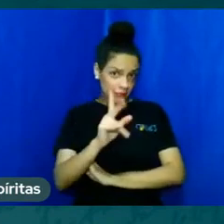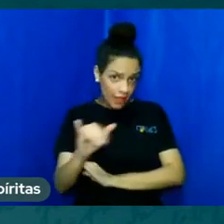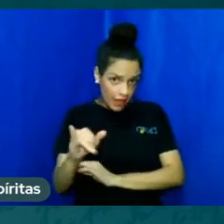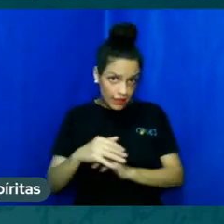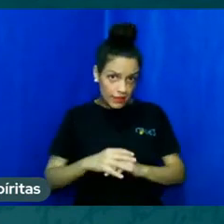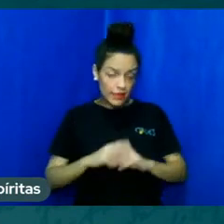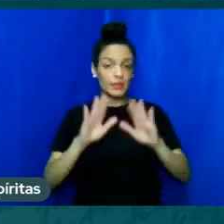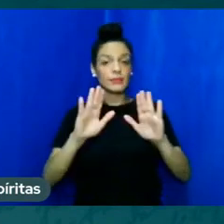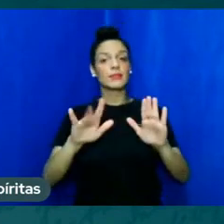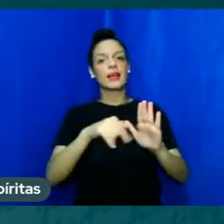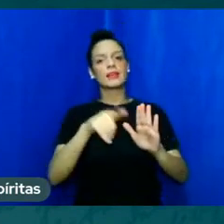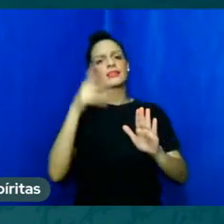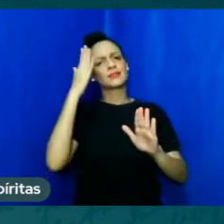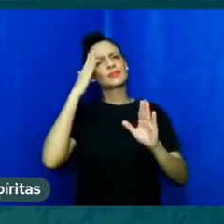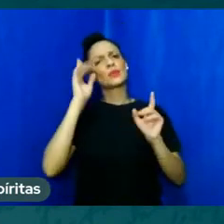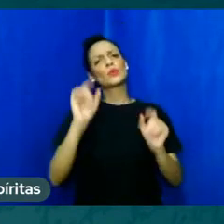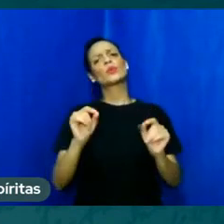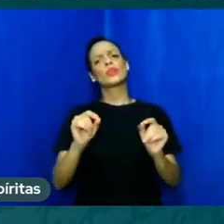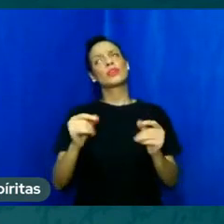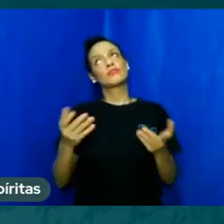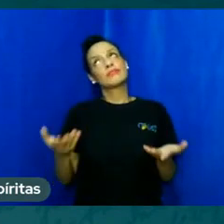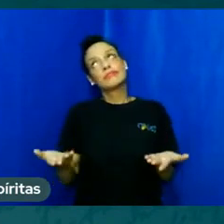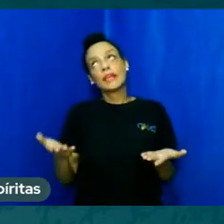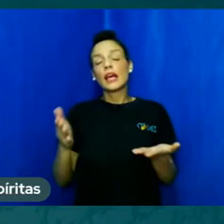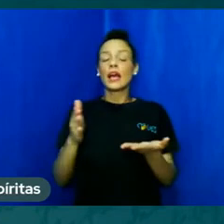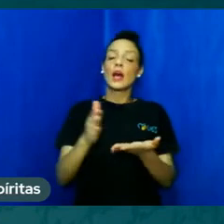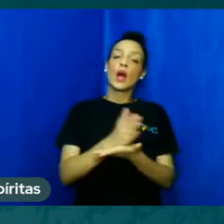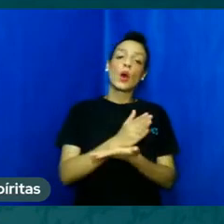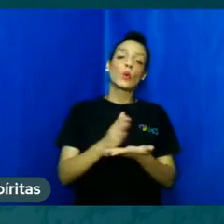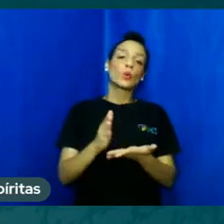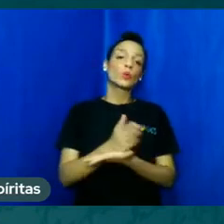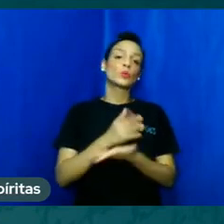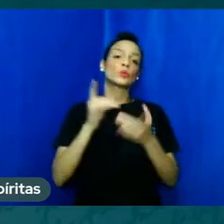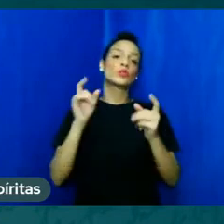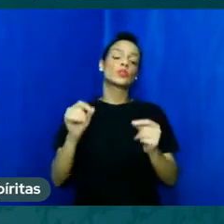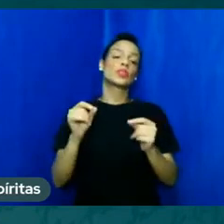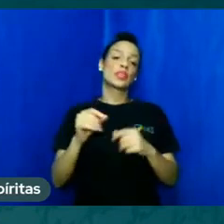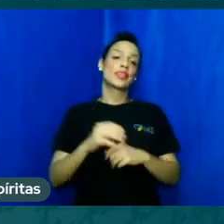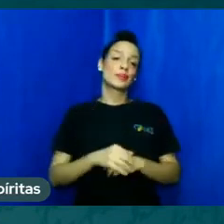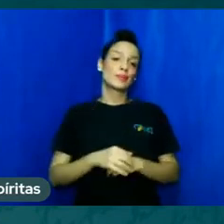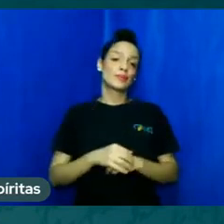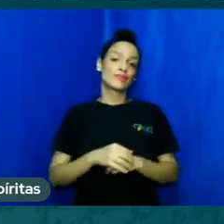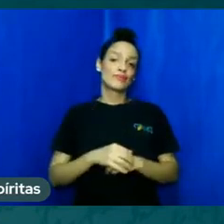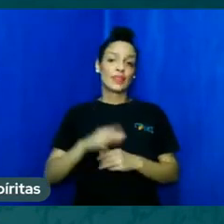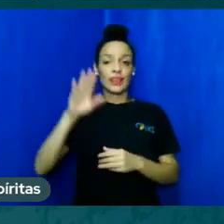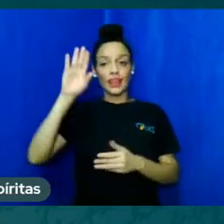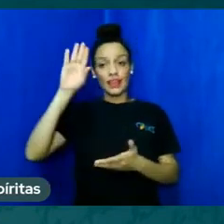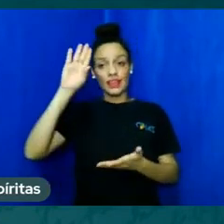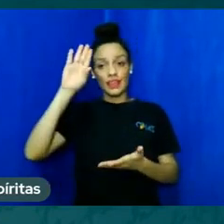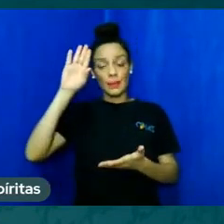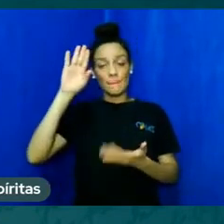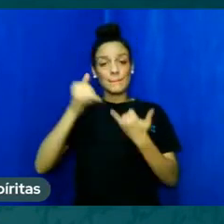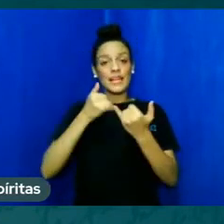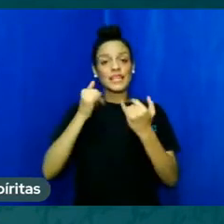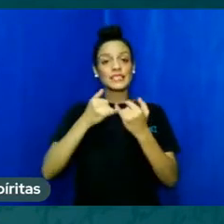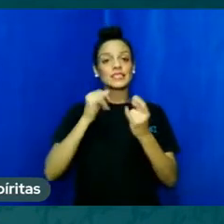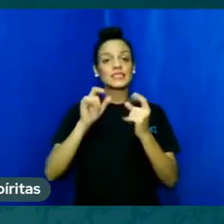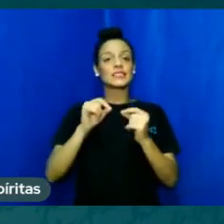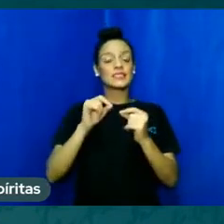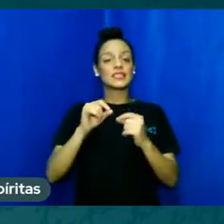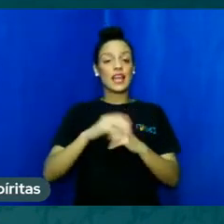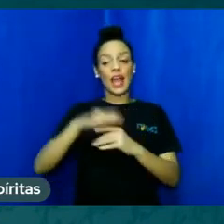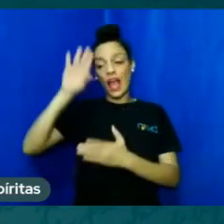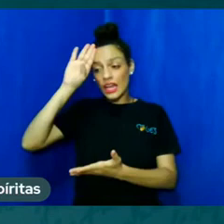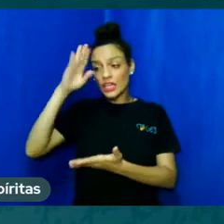pessoas que mesmo tendo a crença no nada, permanecem éticas, né? Porque tem valores já